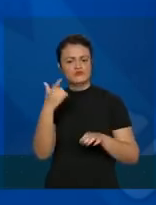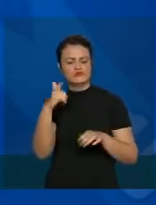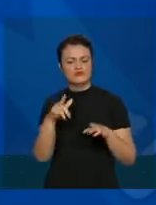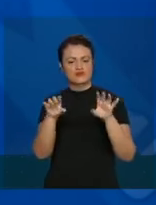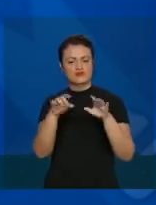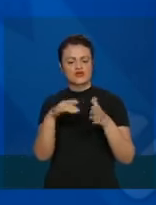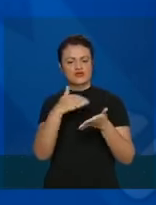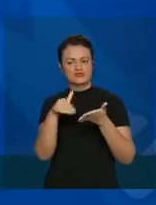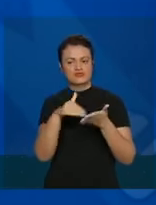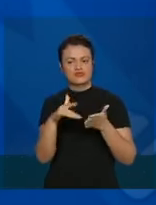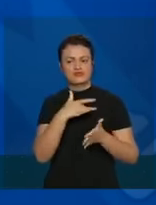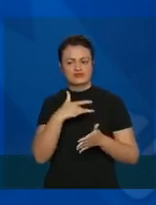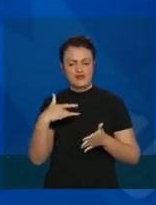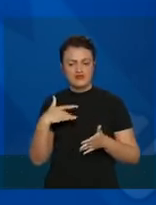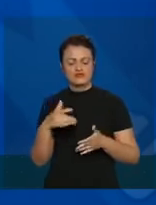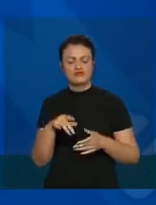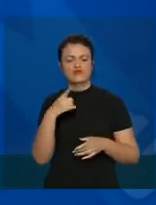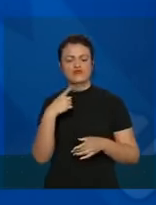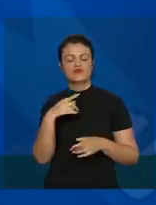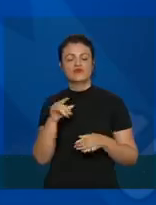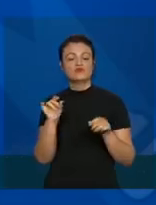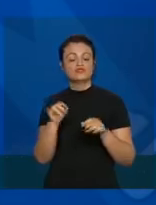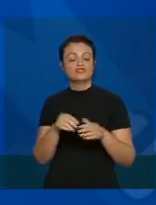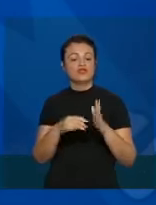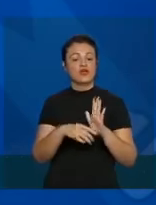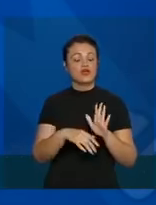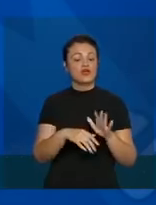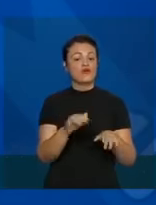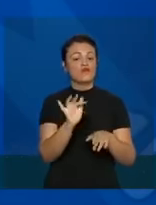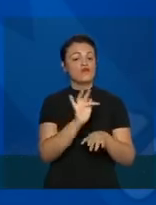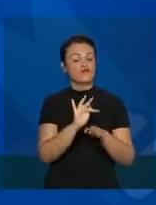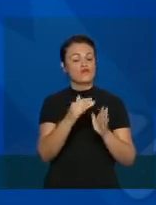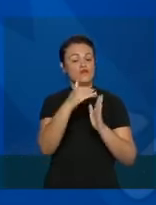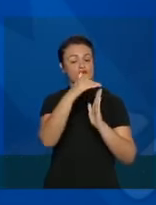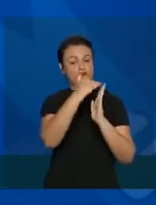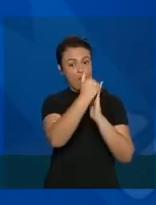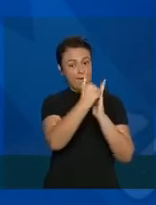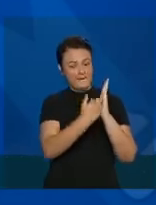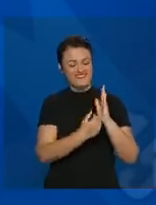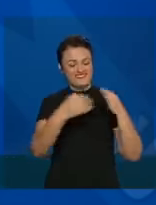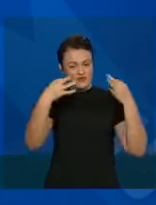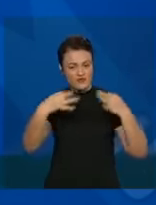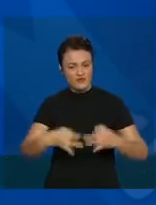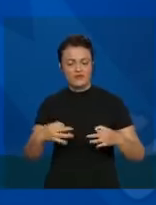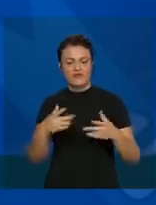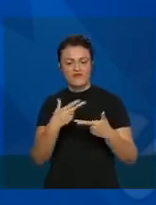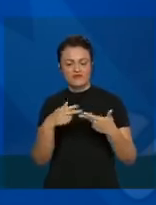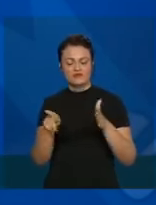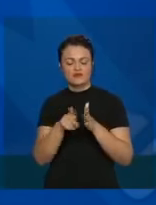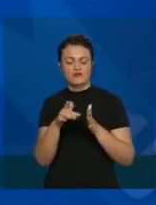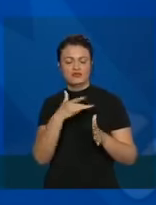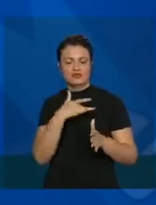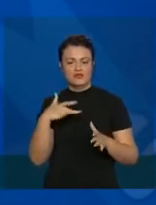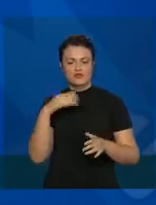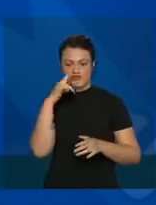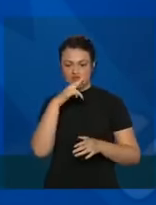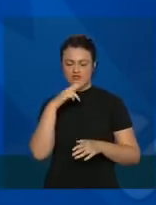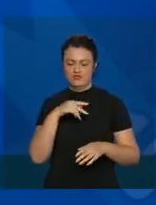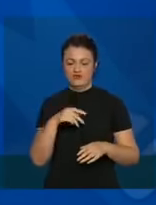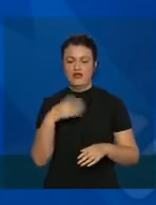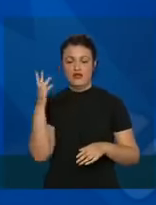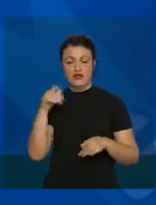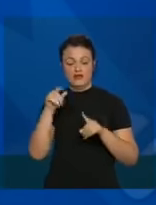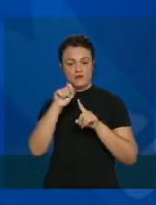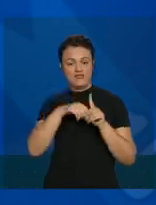Secretaria de Vigilância de Saúde, foi de formalizar a coordenação geral de resposta à emergência de saúde pública. Isso foi feito em maio,